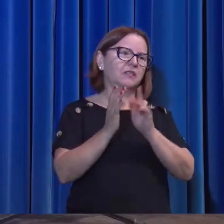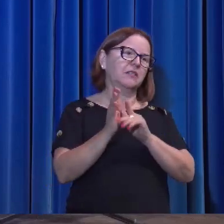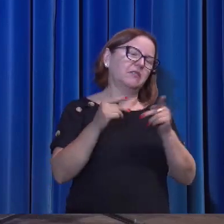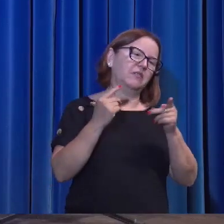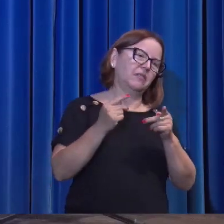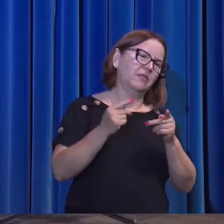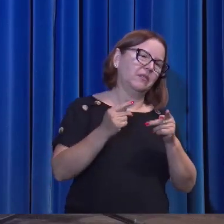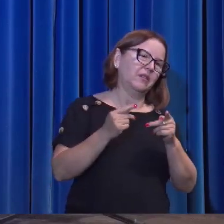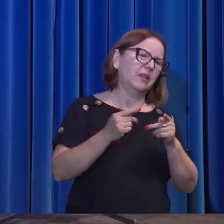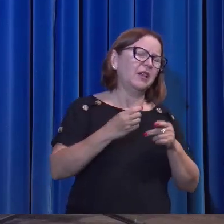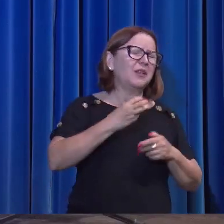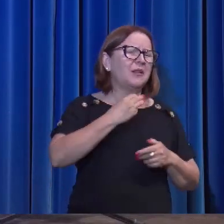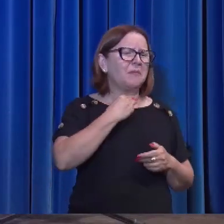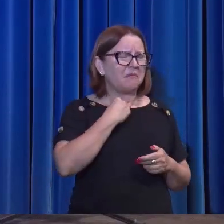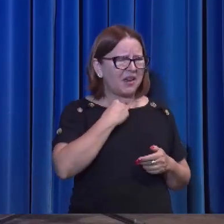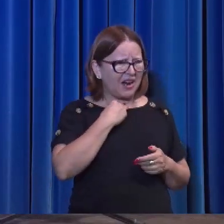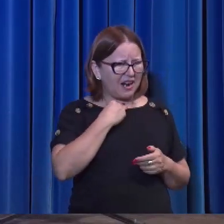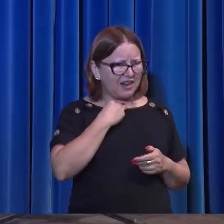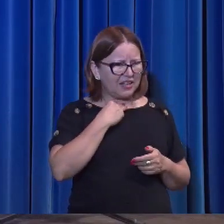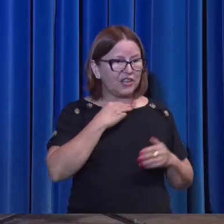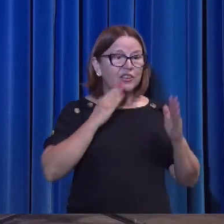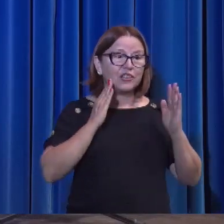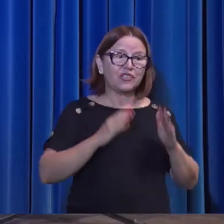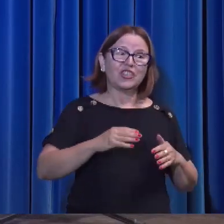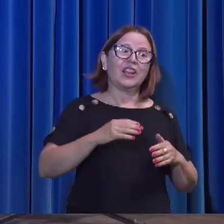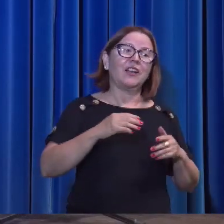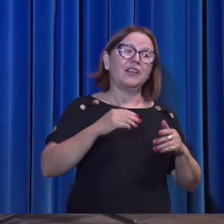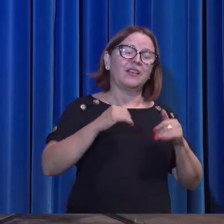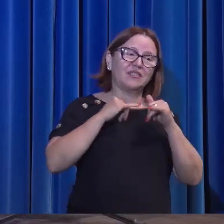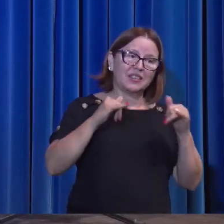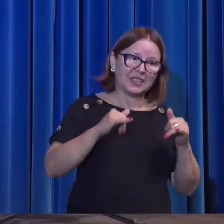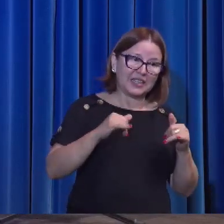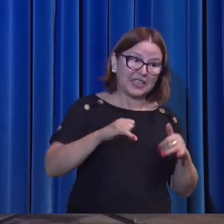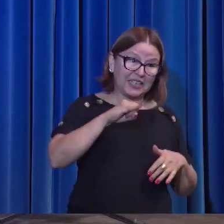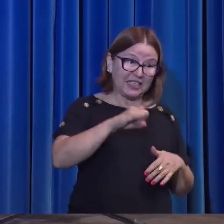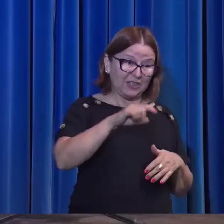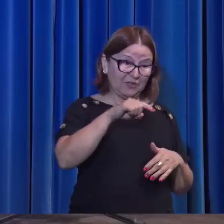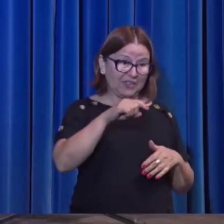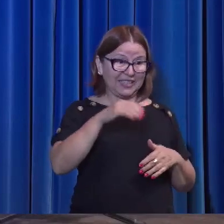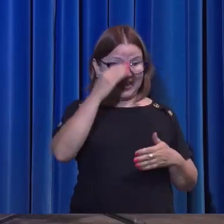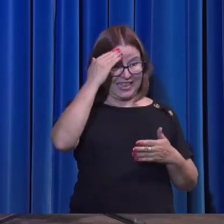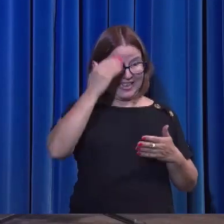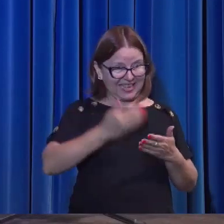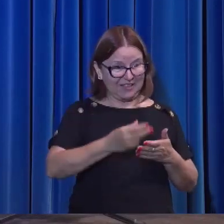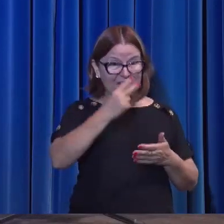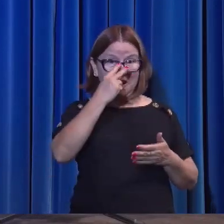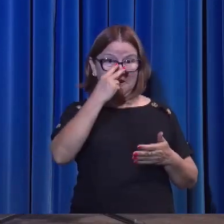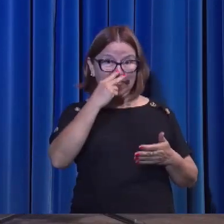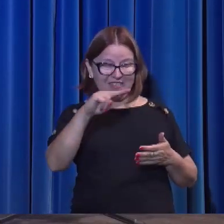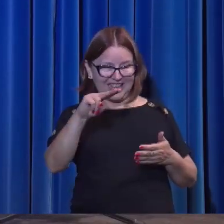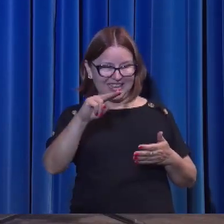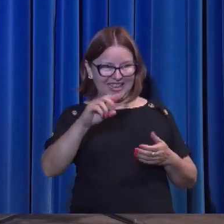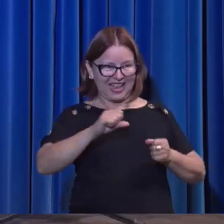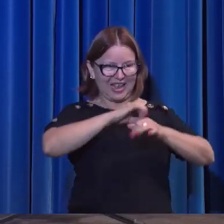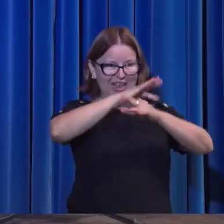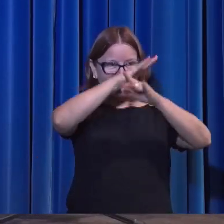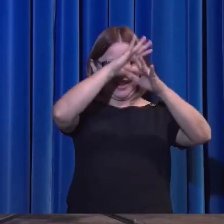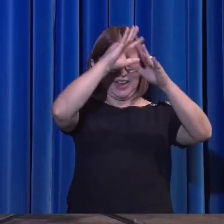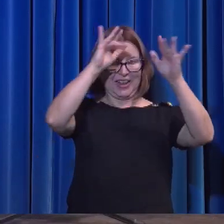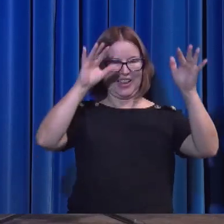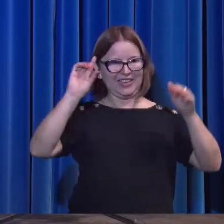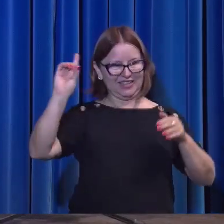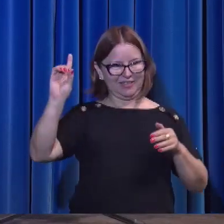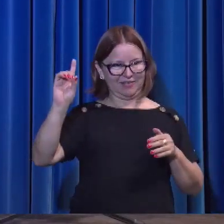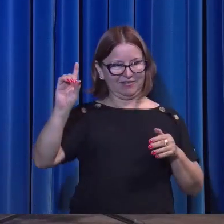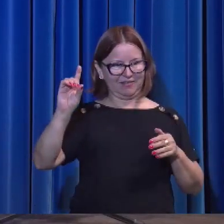se creres, verás a glória de Deus? Não é ver para crer, é